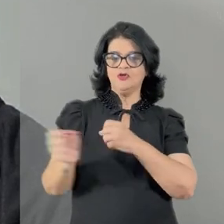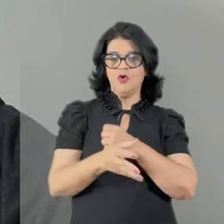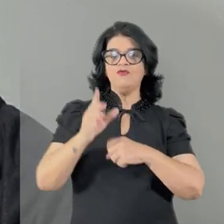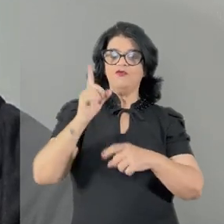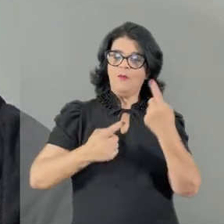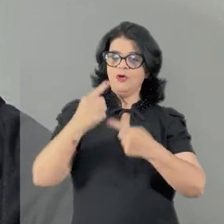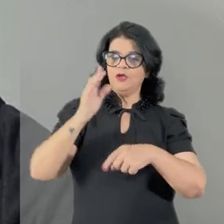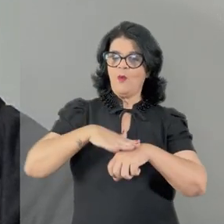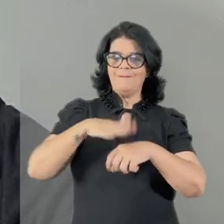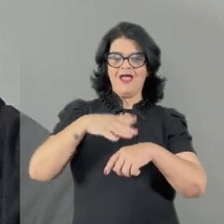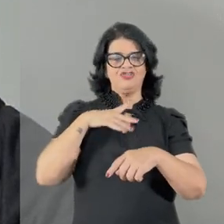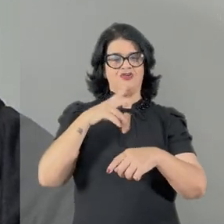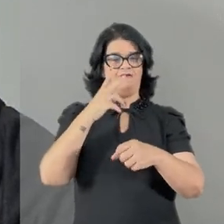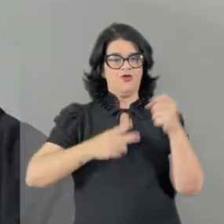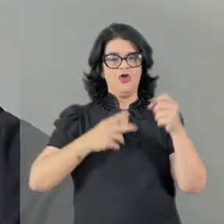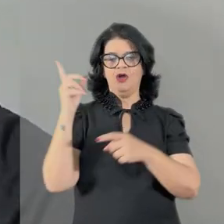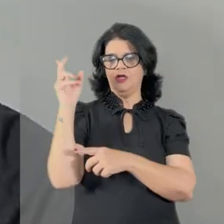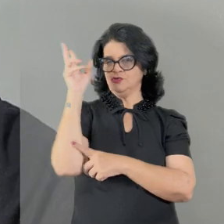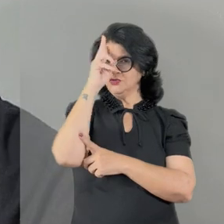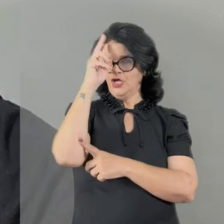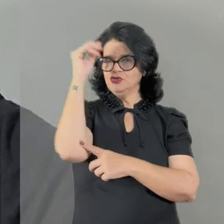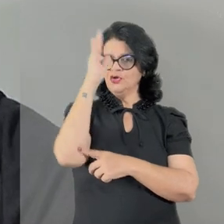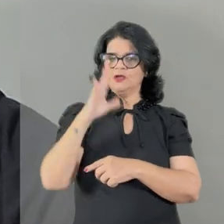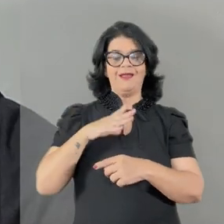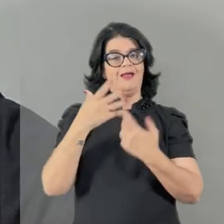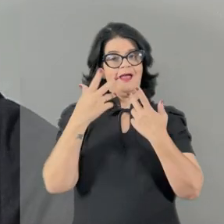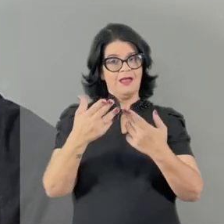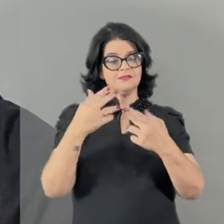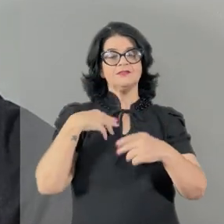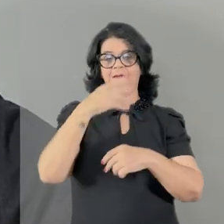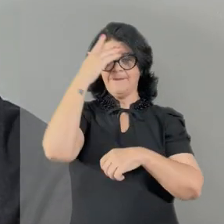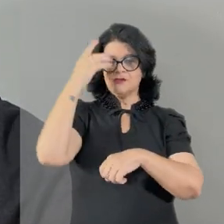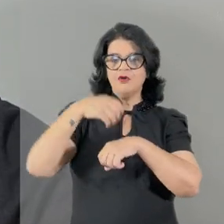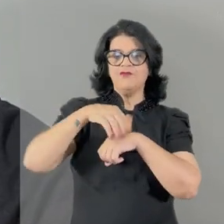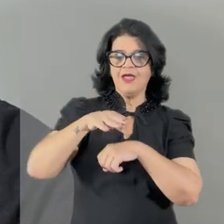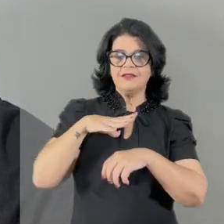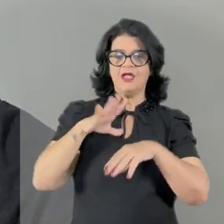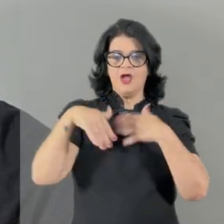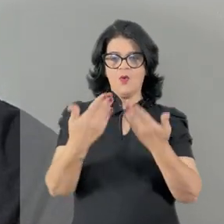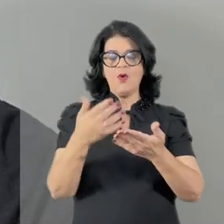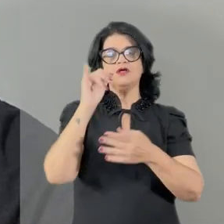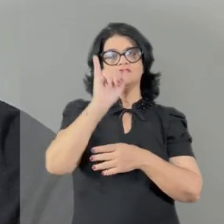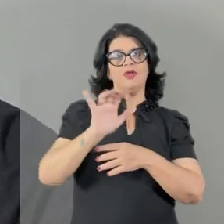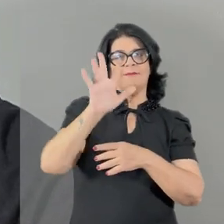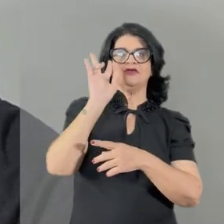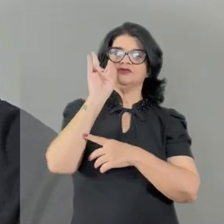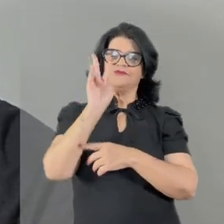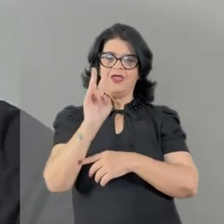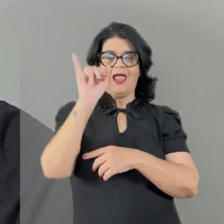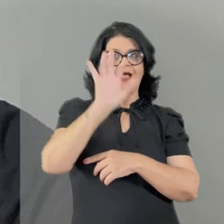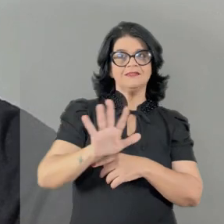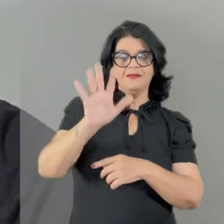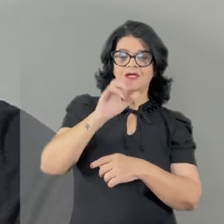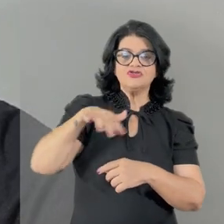violentos da história do Brasil. Assim, pessoal, fica a dica. Sabe quando a gente vai trabalhar com charge, né? As